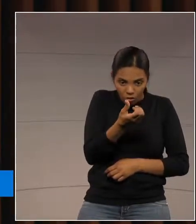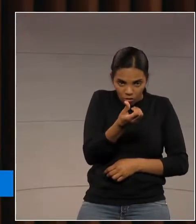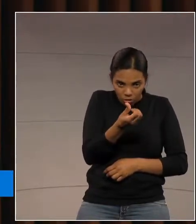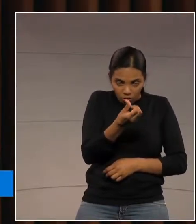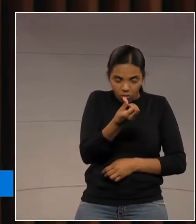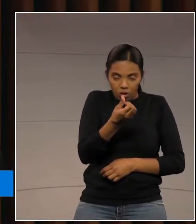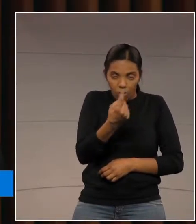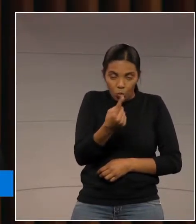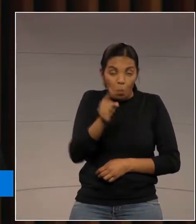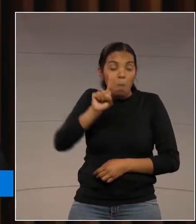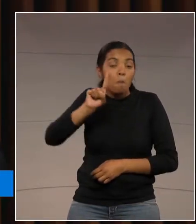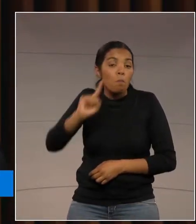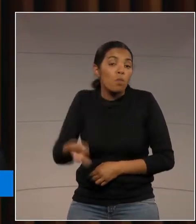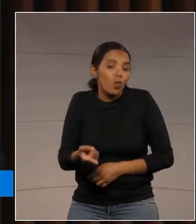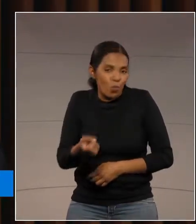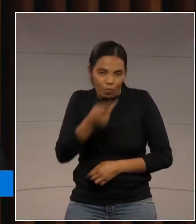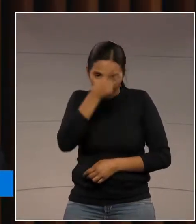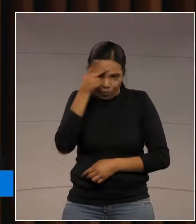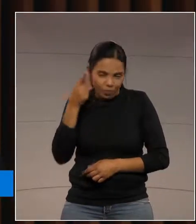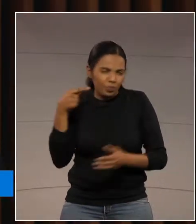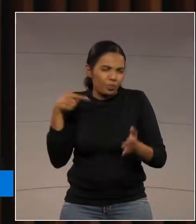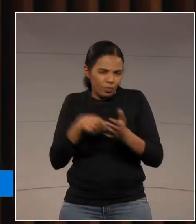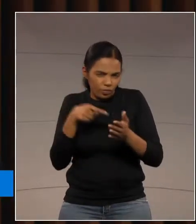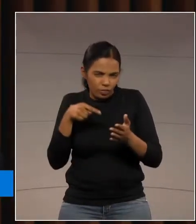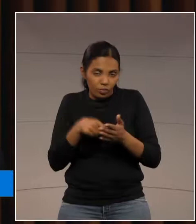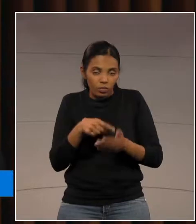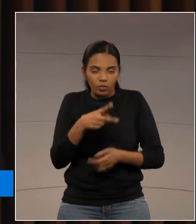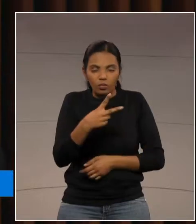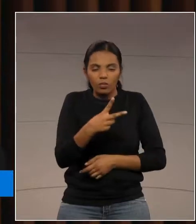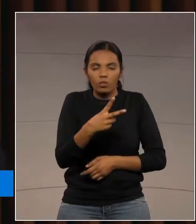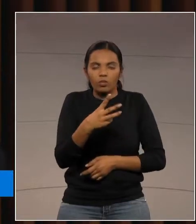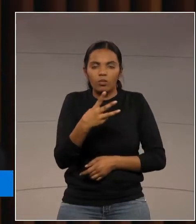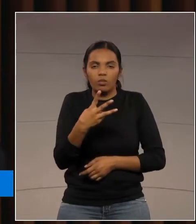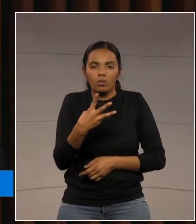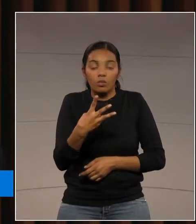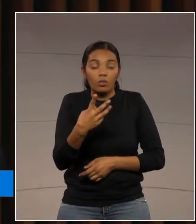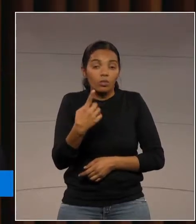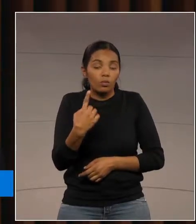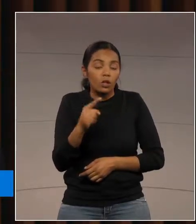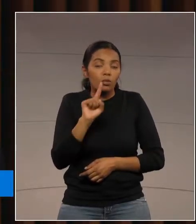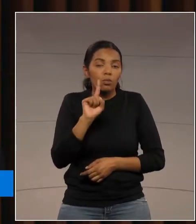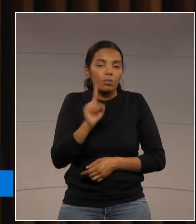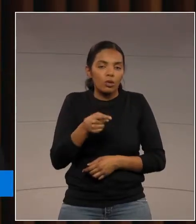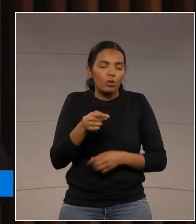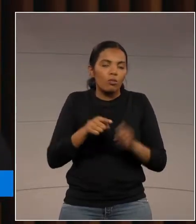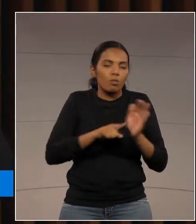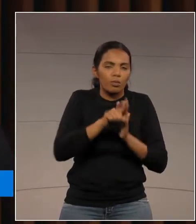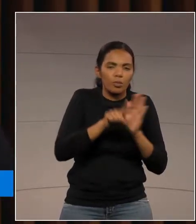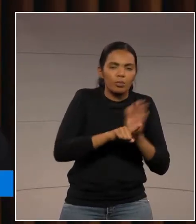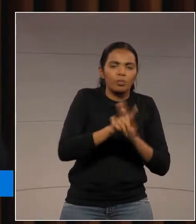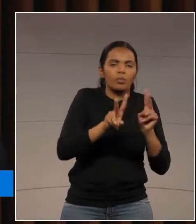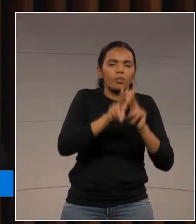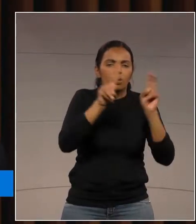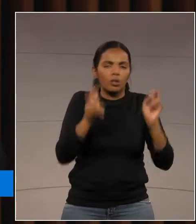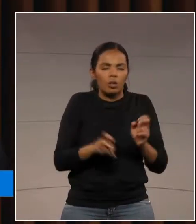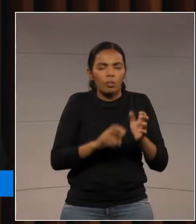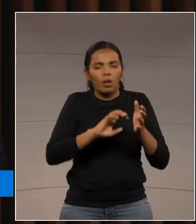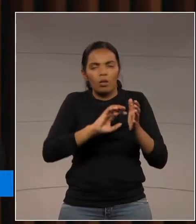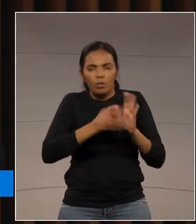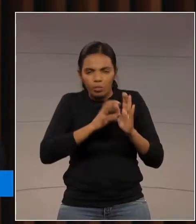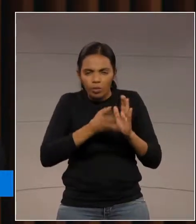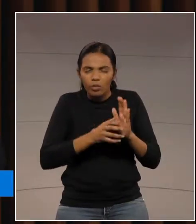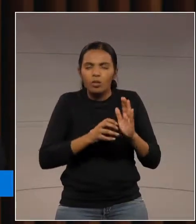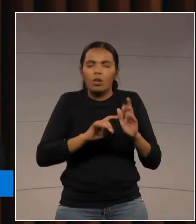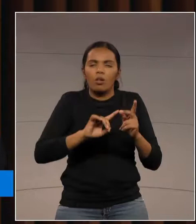questionamentos, em oito anos. 25 sobre ideologia, 78